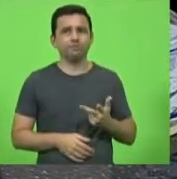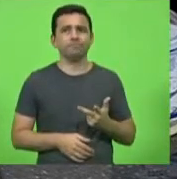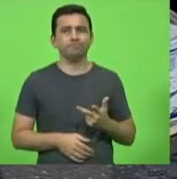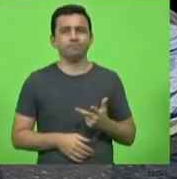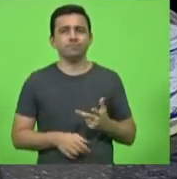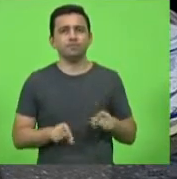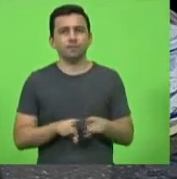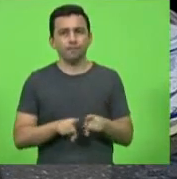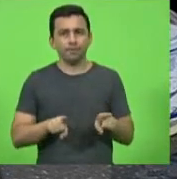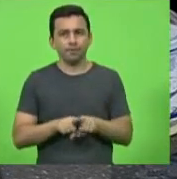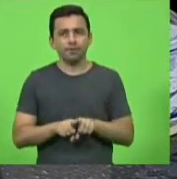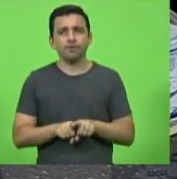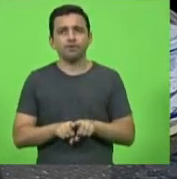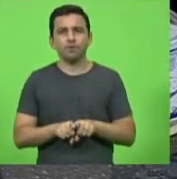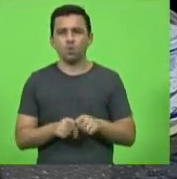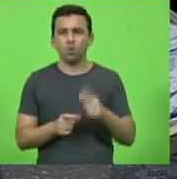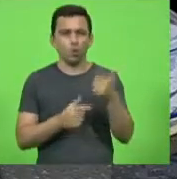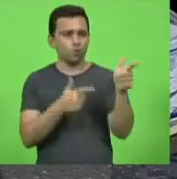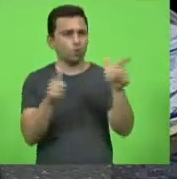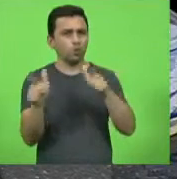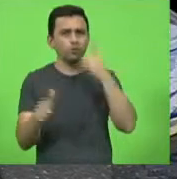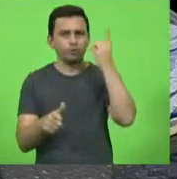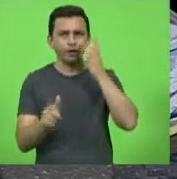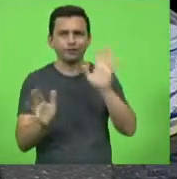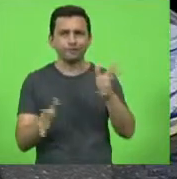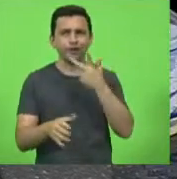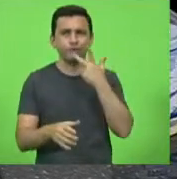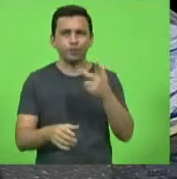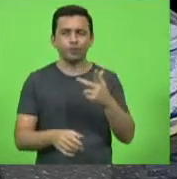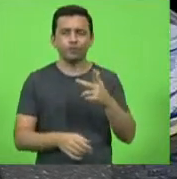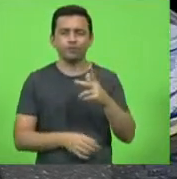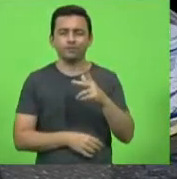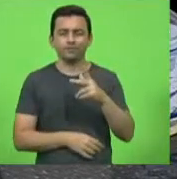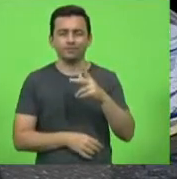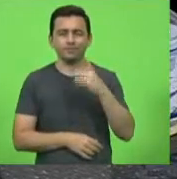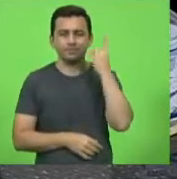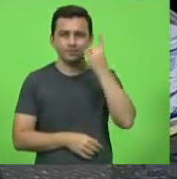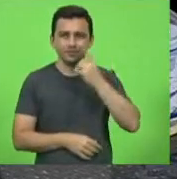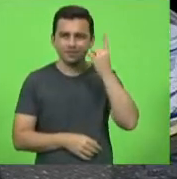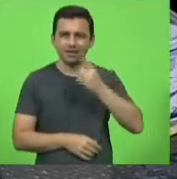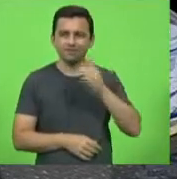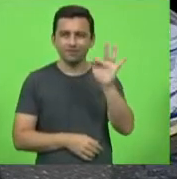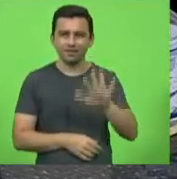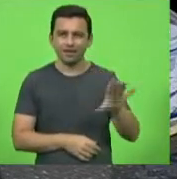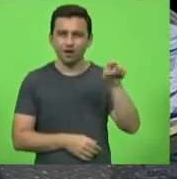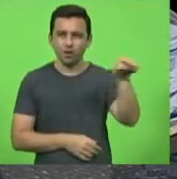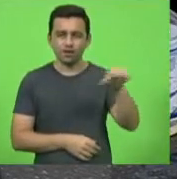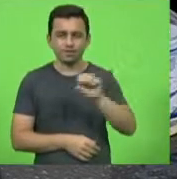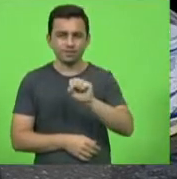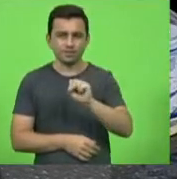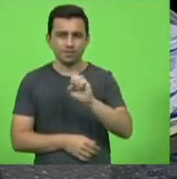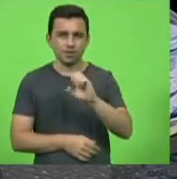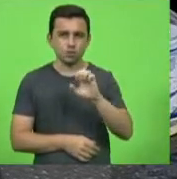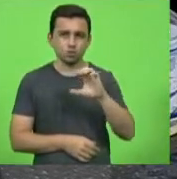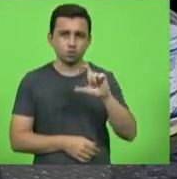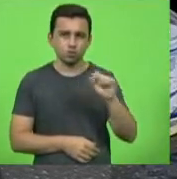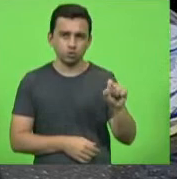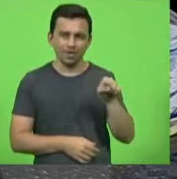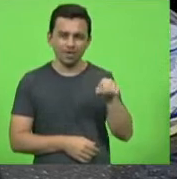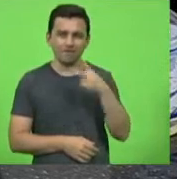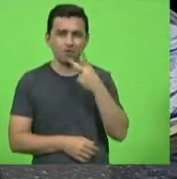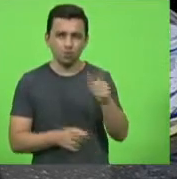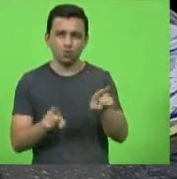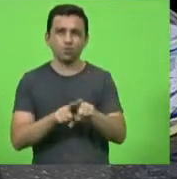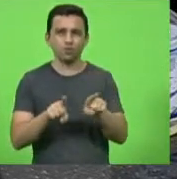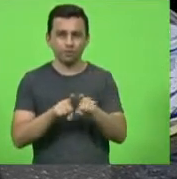outros deputados o deputado federal Celso Maldani que também lá esteve e aqueles que se pronunciaram